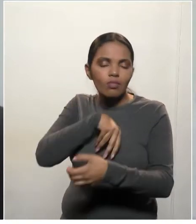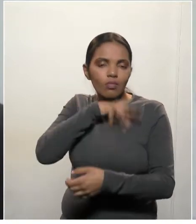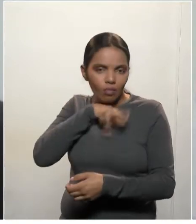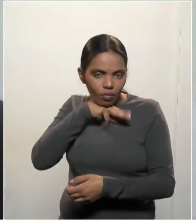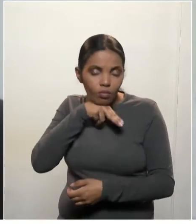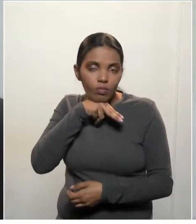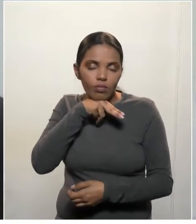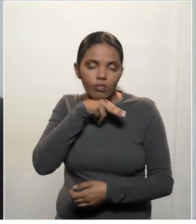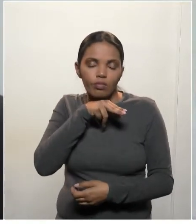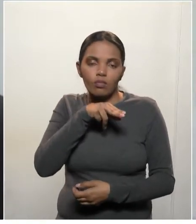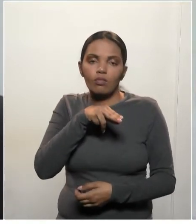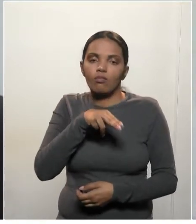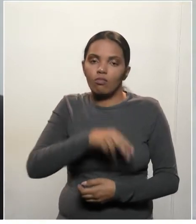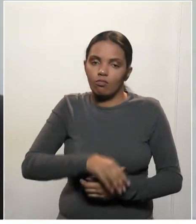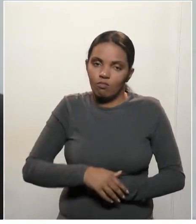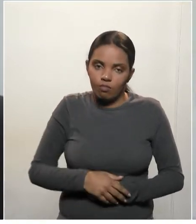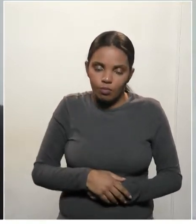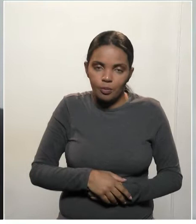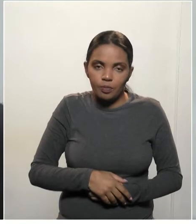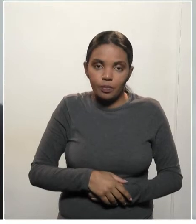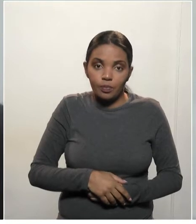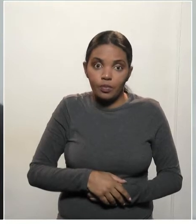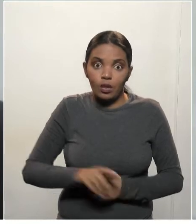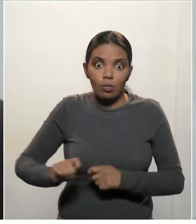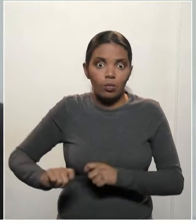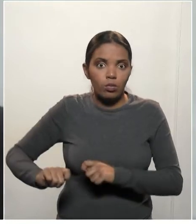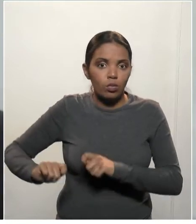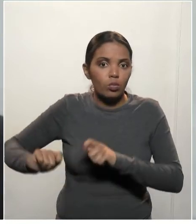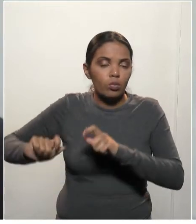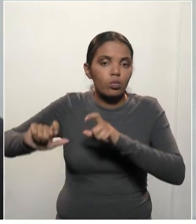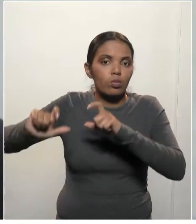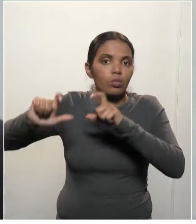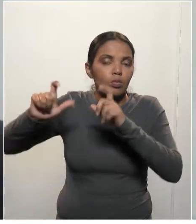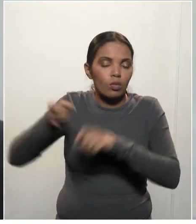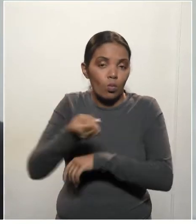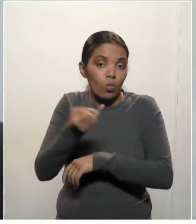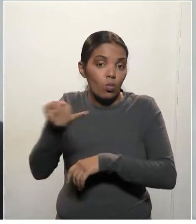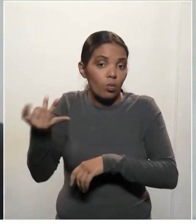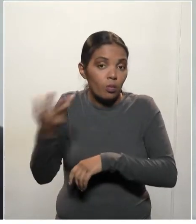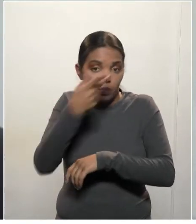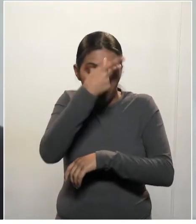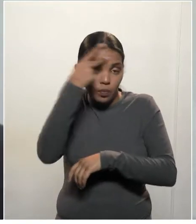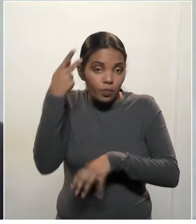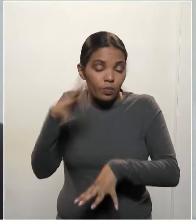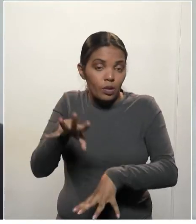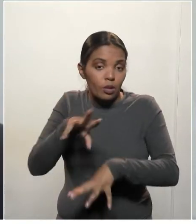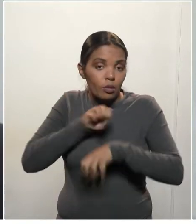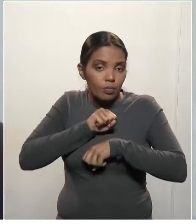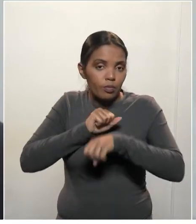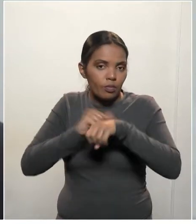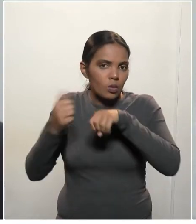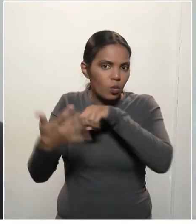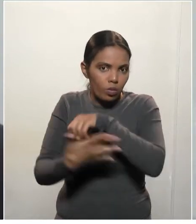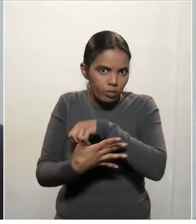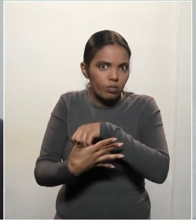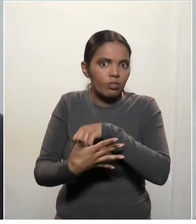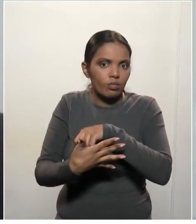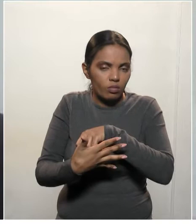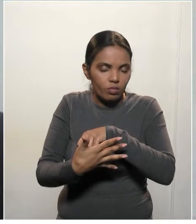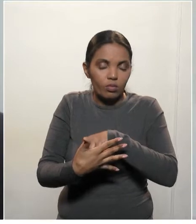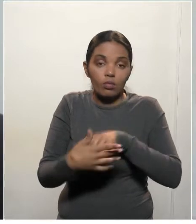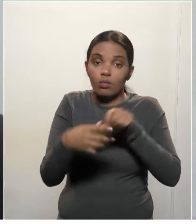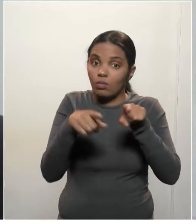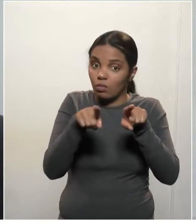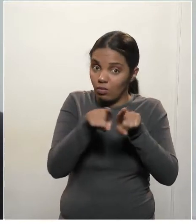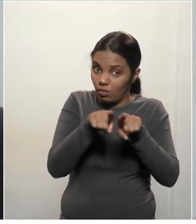um aumento preocupante do número de infectados e